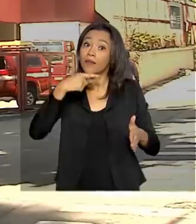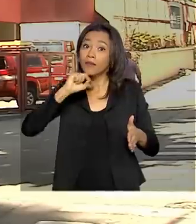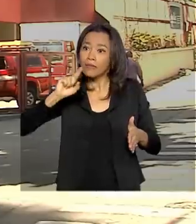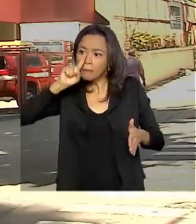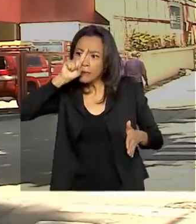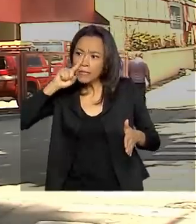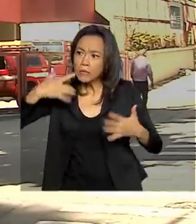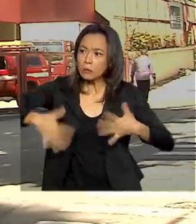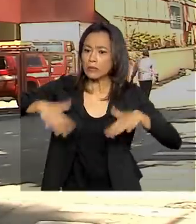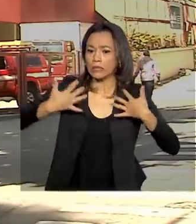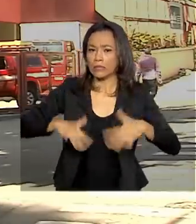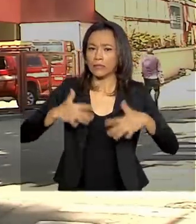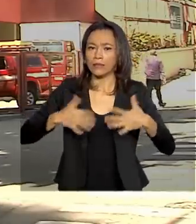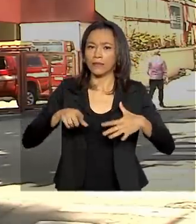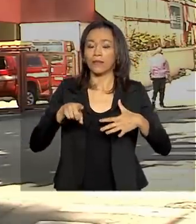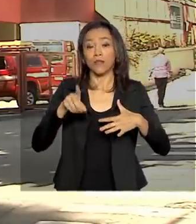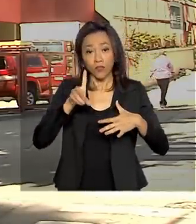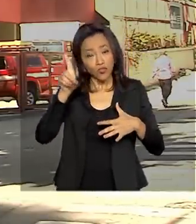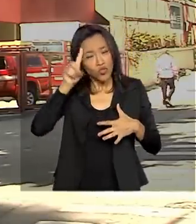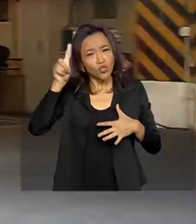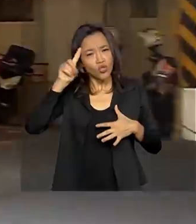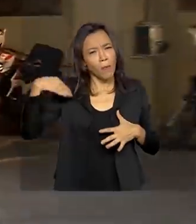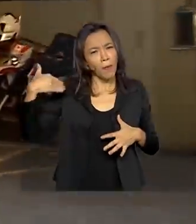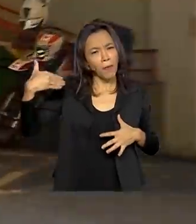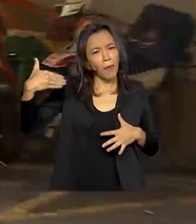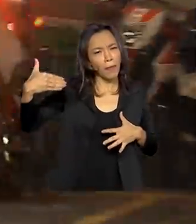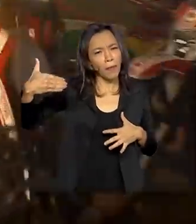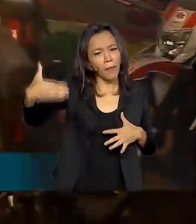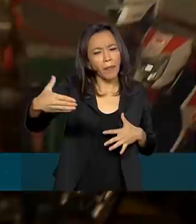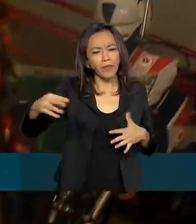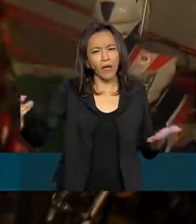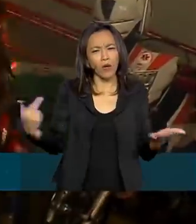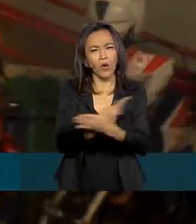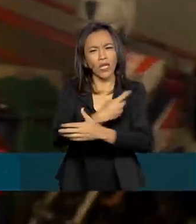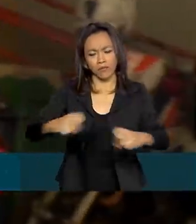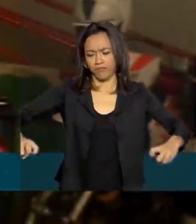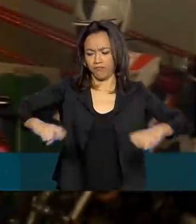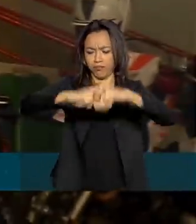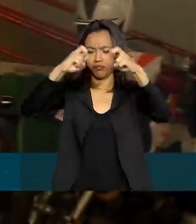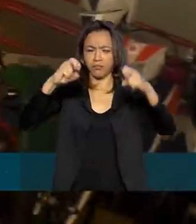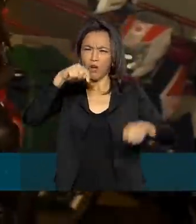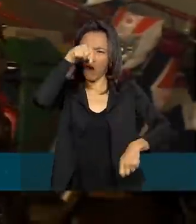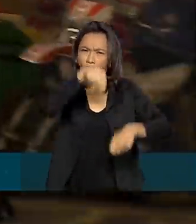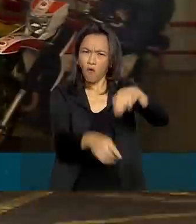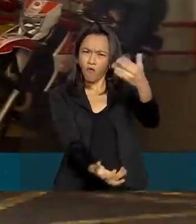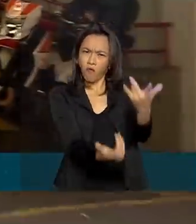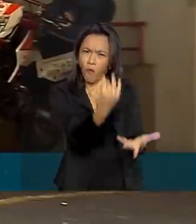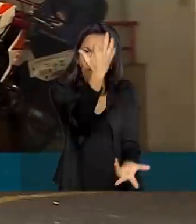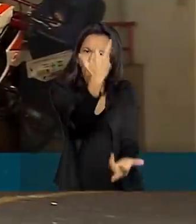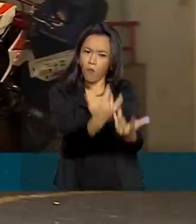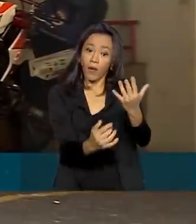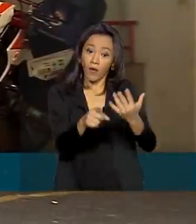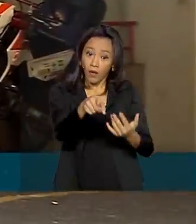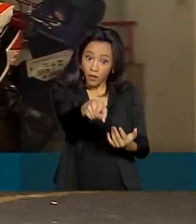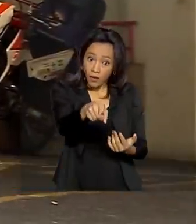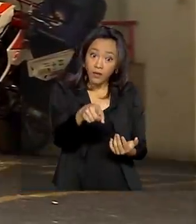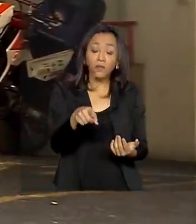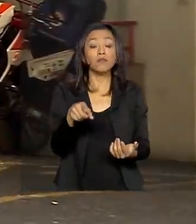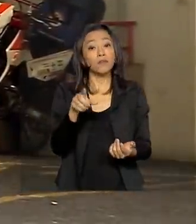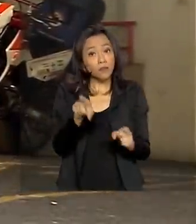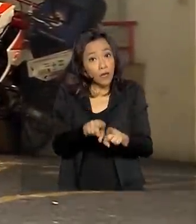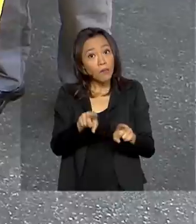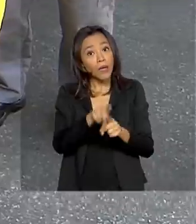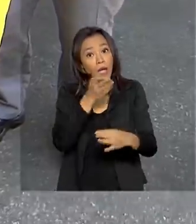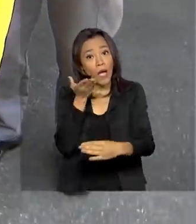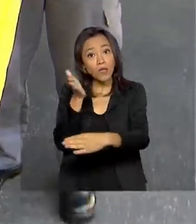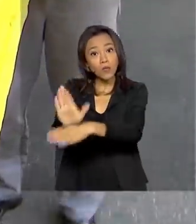perigo. Somado ao dia a dia das ocorrências de acidentes, incêndios, eles passaram a atender pacientes